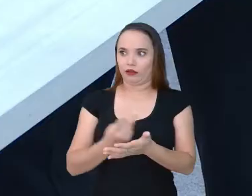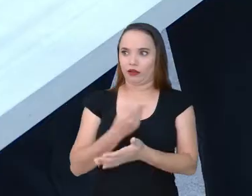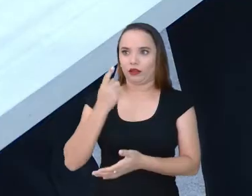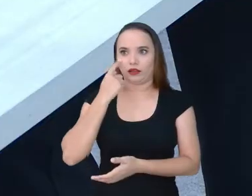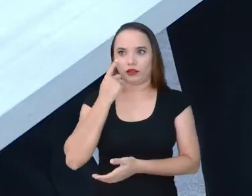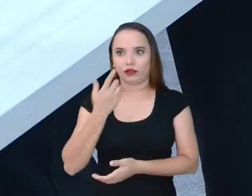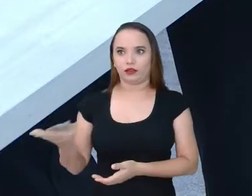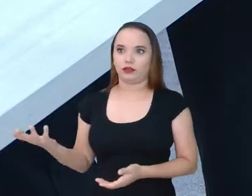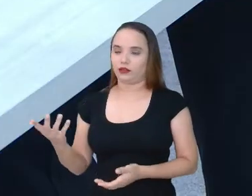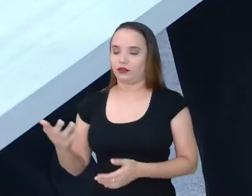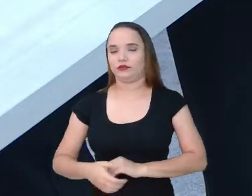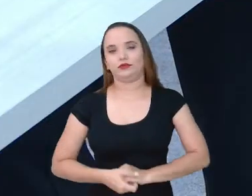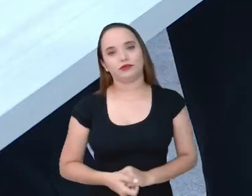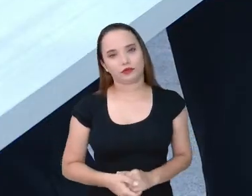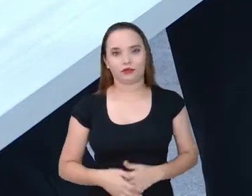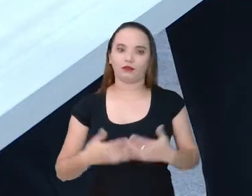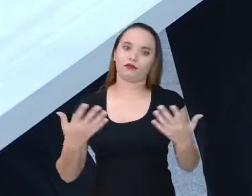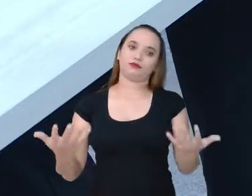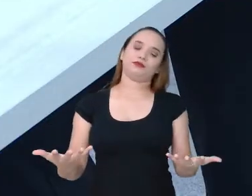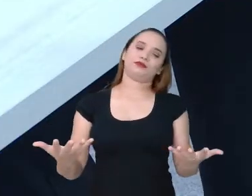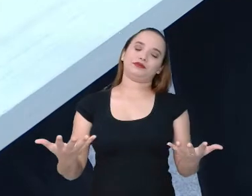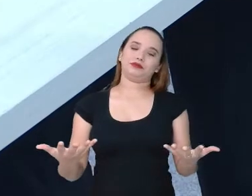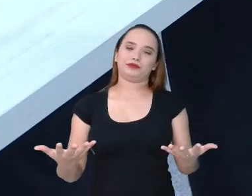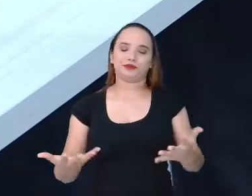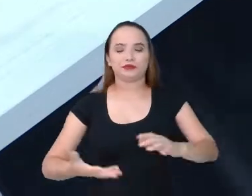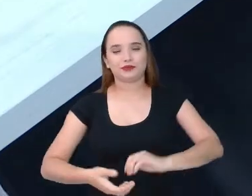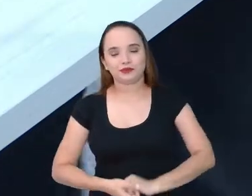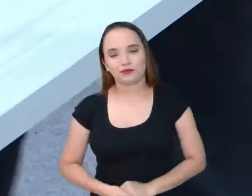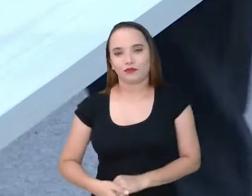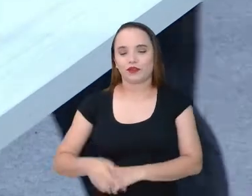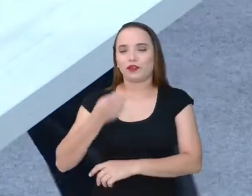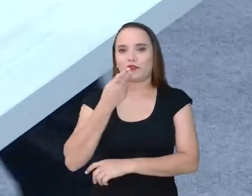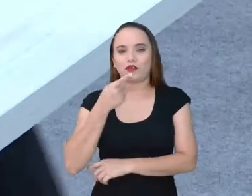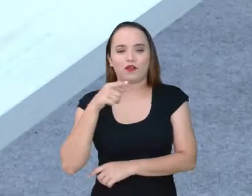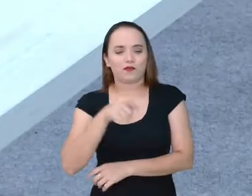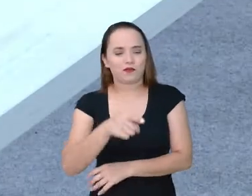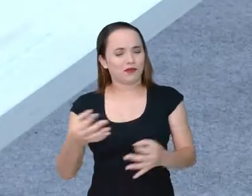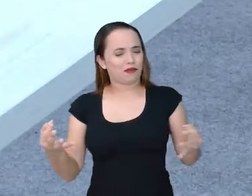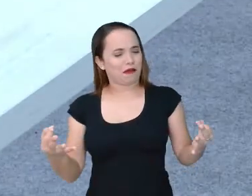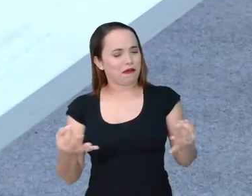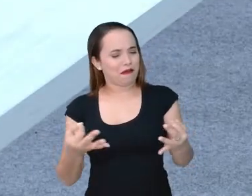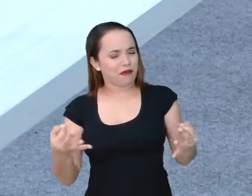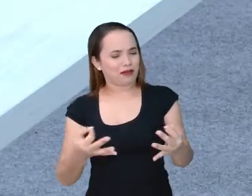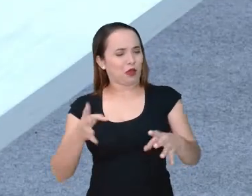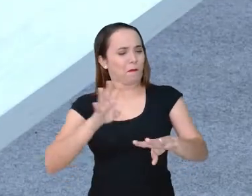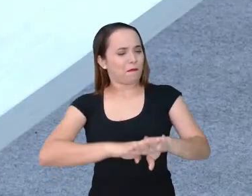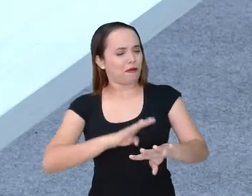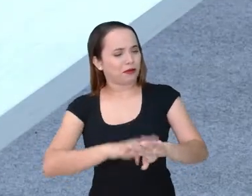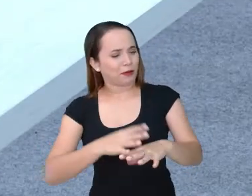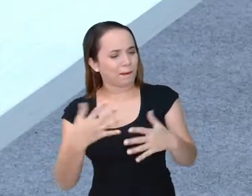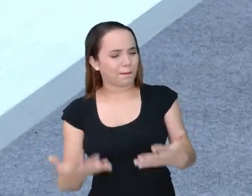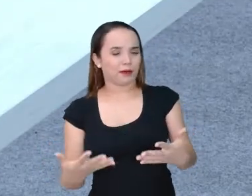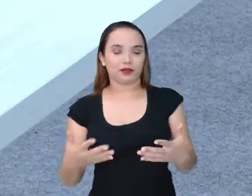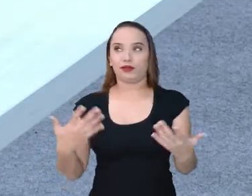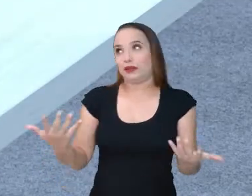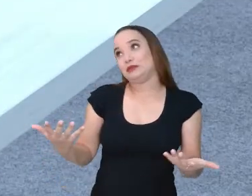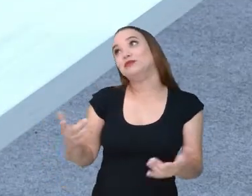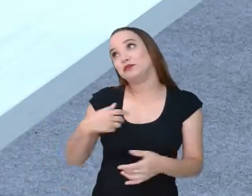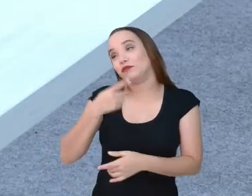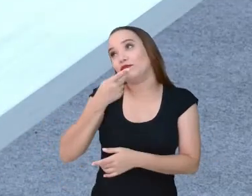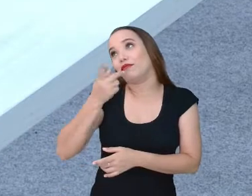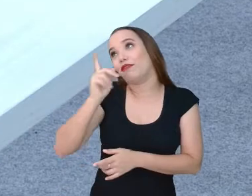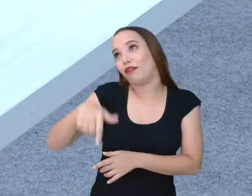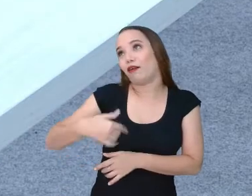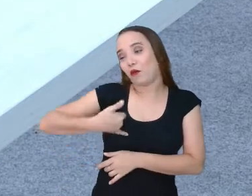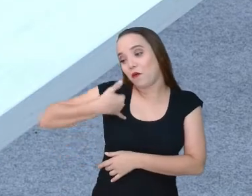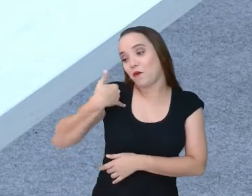Tava te elogiando o tanto. Dizendo que tu tava arrasando Eu disse... É, eu disse que ia ser o orgulho aqui da matemática.